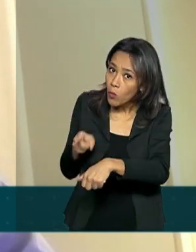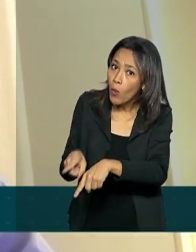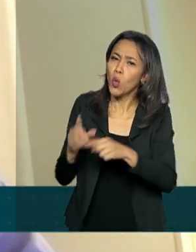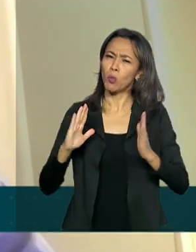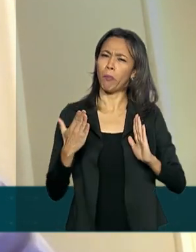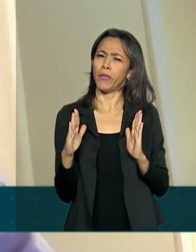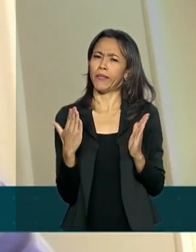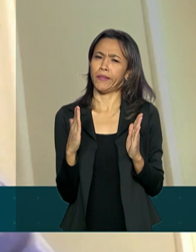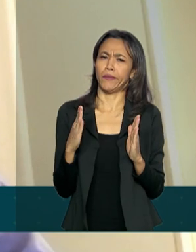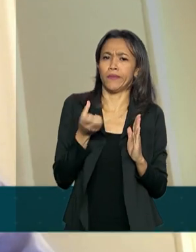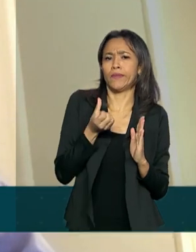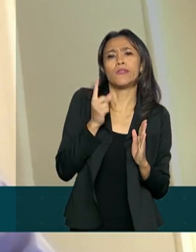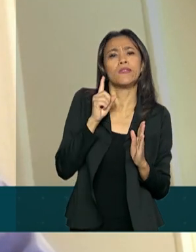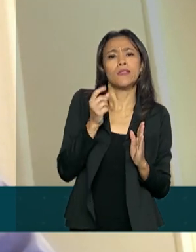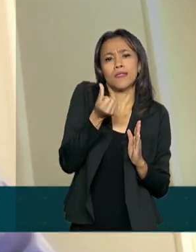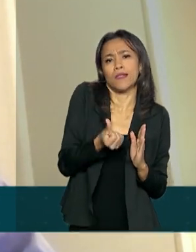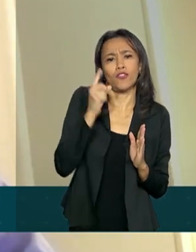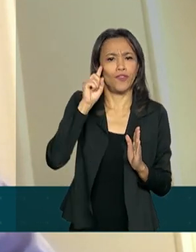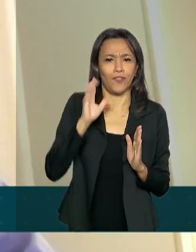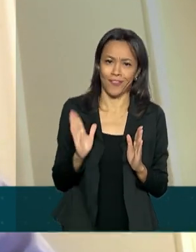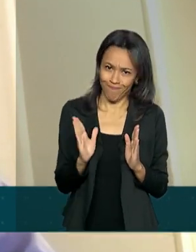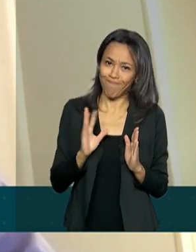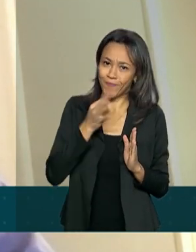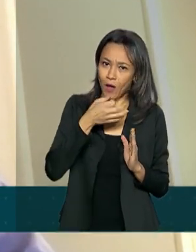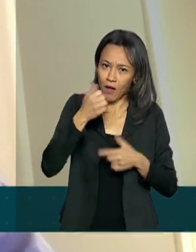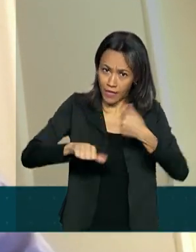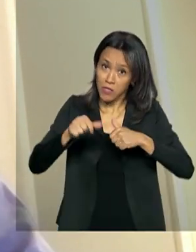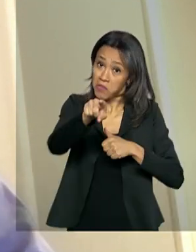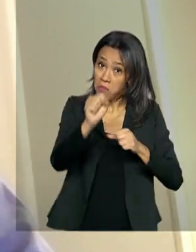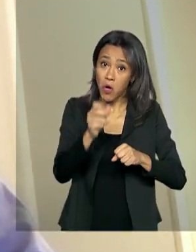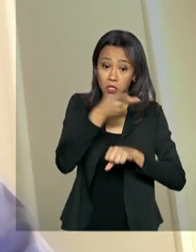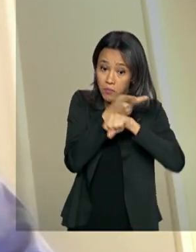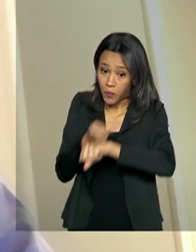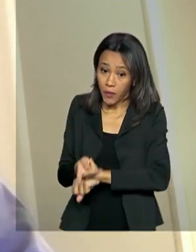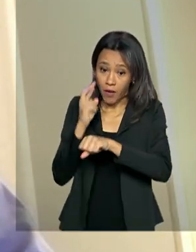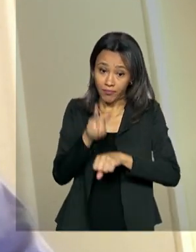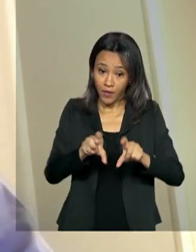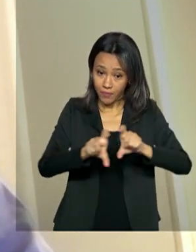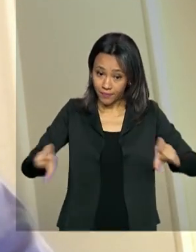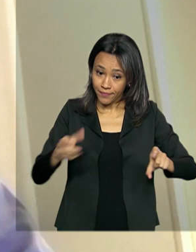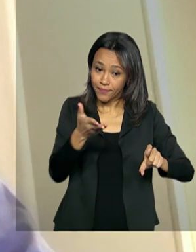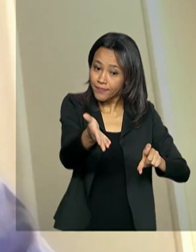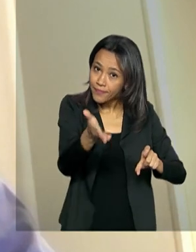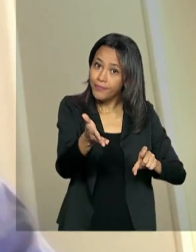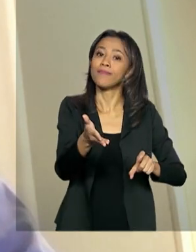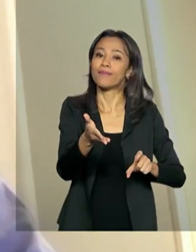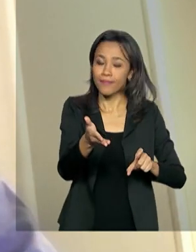prazo médio de 6 dias. Então, confira lá, consumidor.gov.br. O sistema